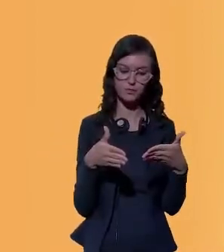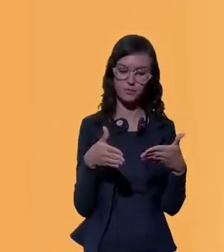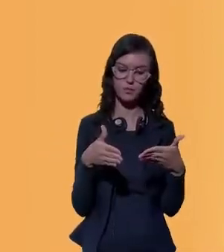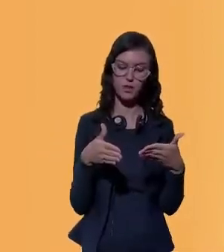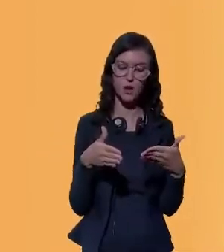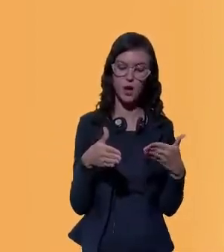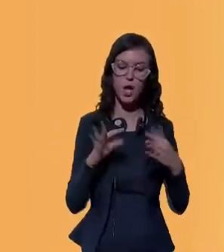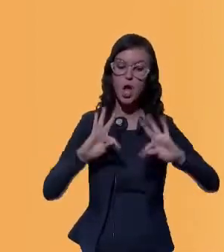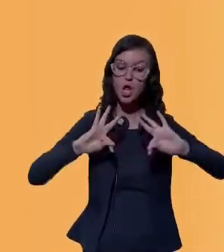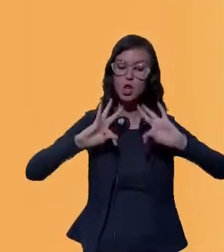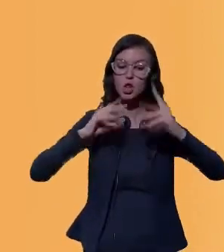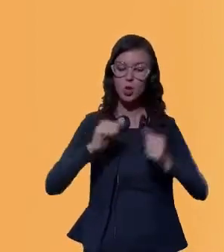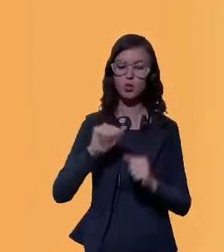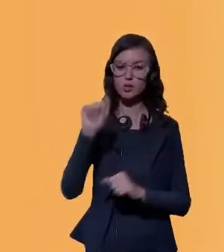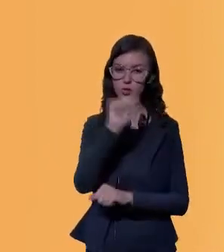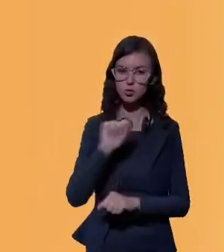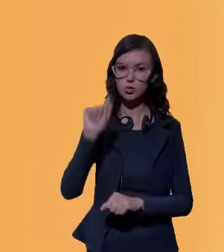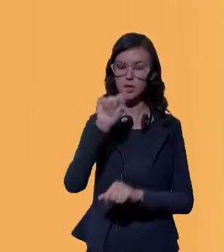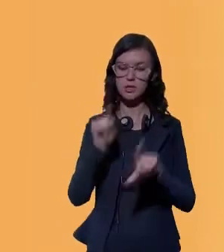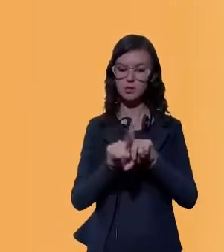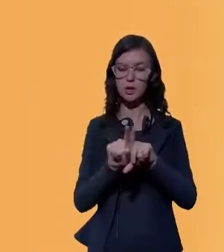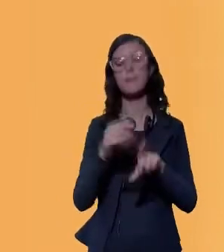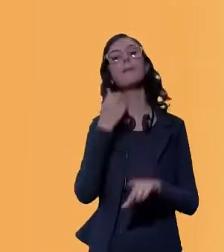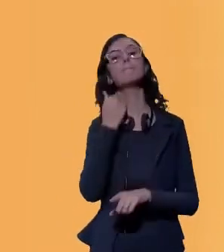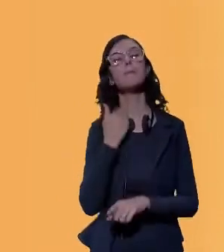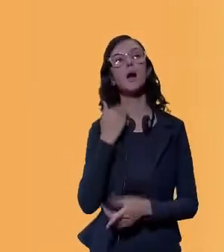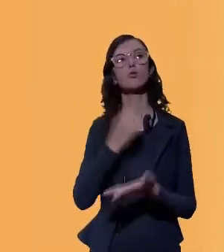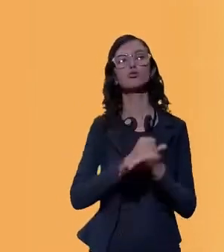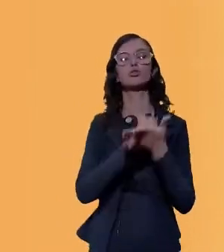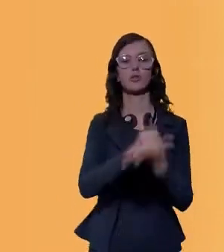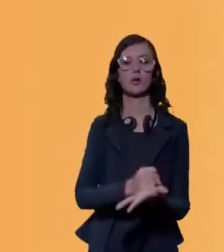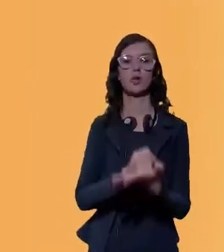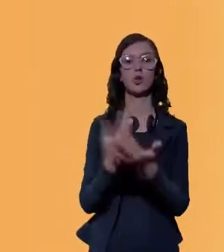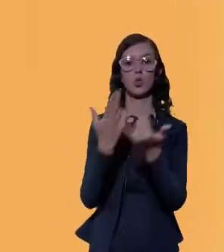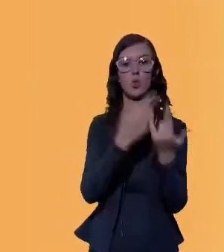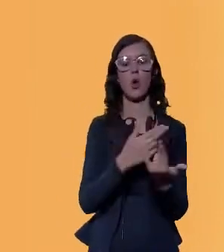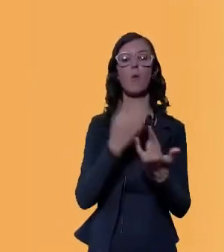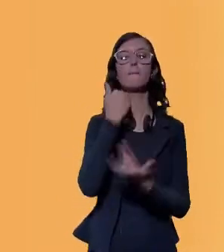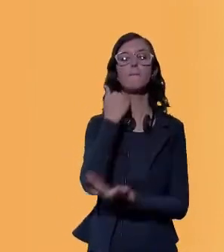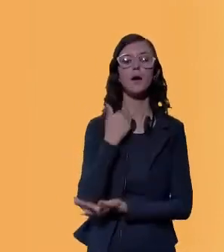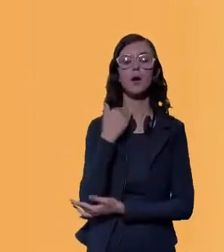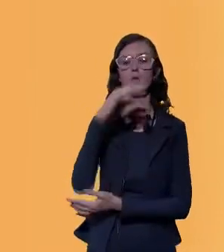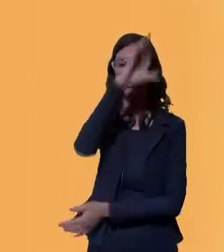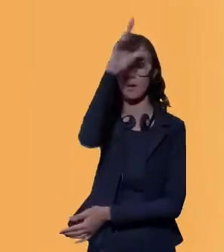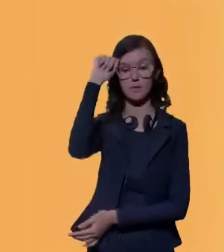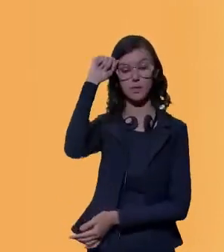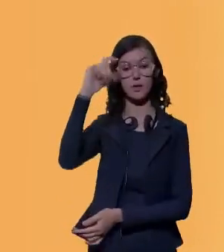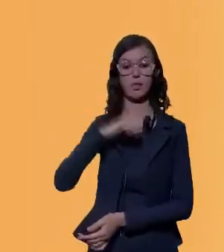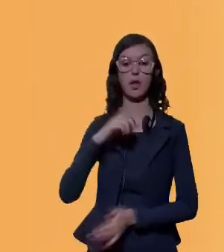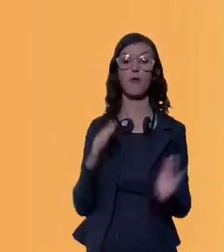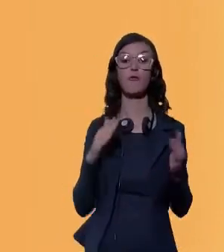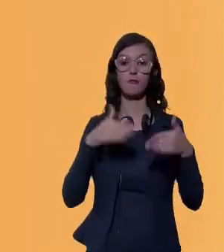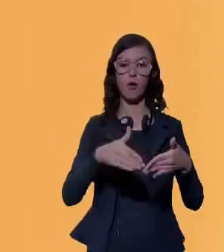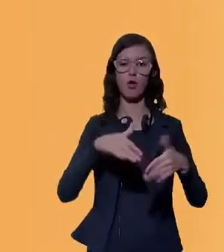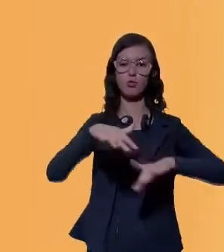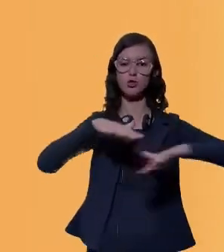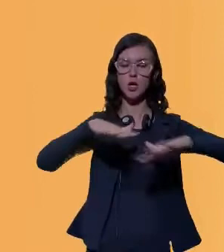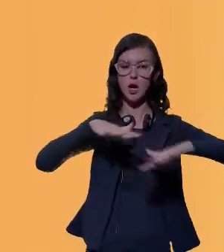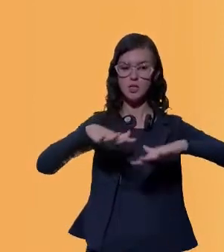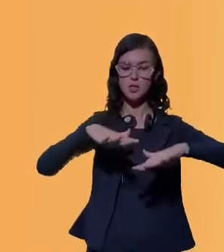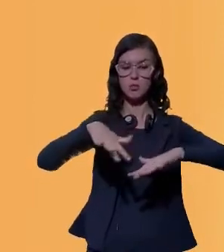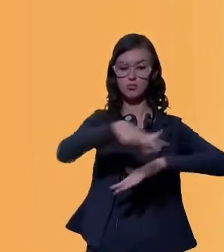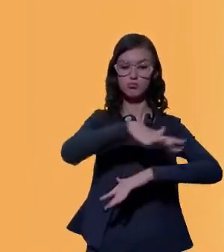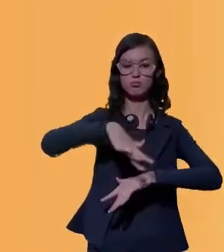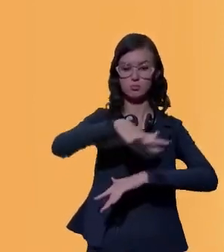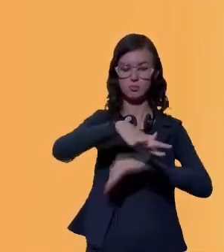todas as agências e bancos de desenvolvimento, assim como o Banco da Amazônia, têm um foco de atenção e de ações para a